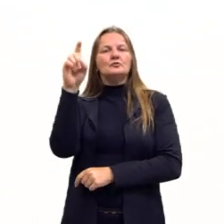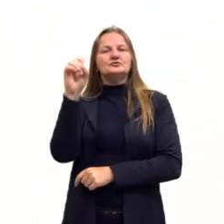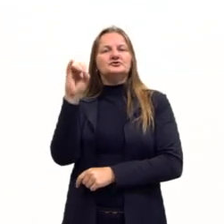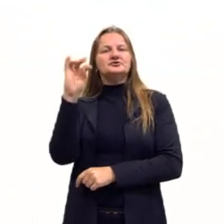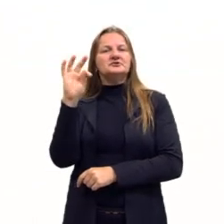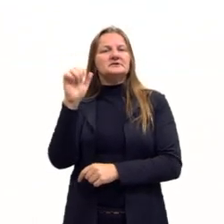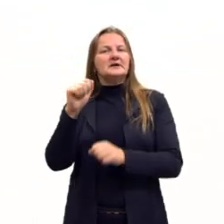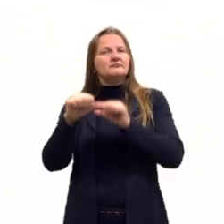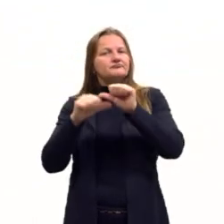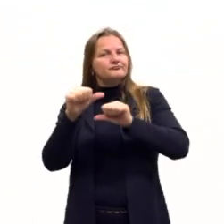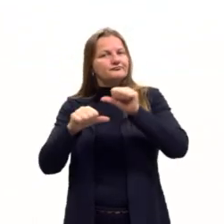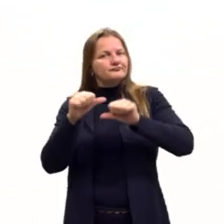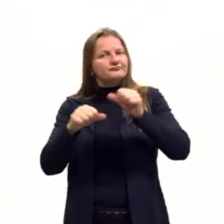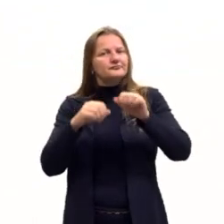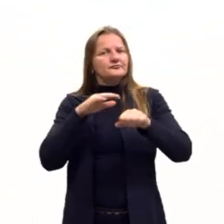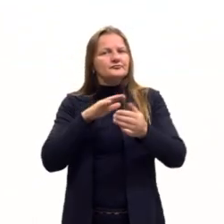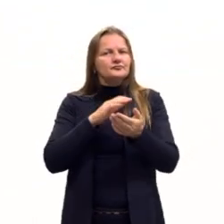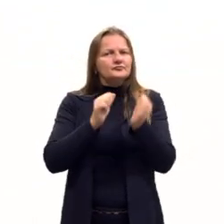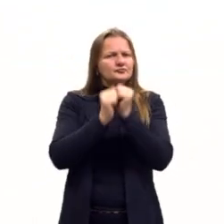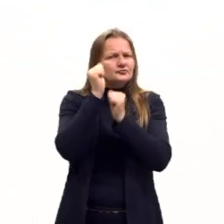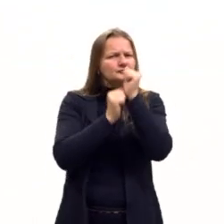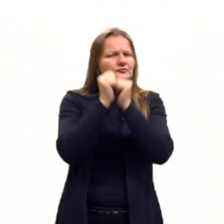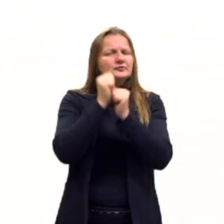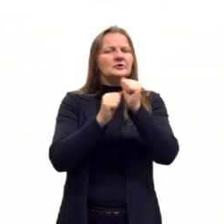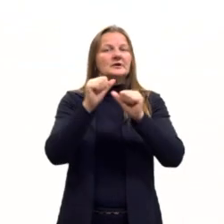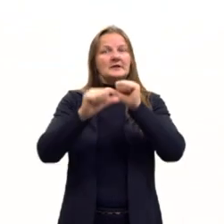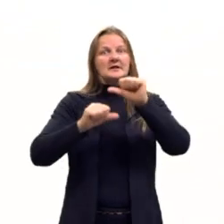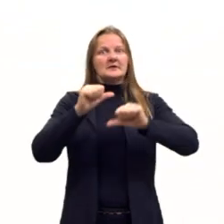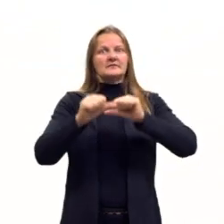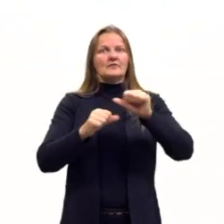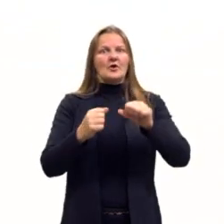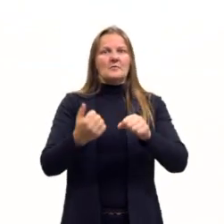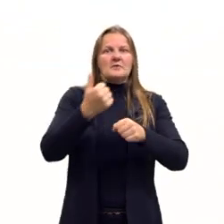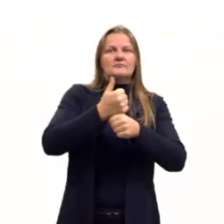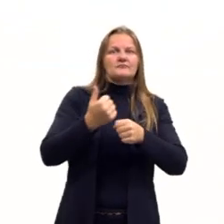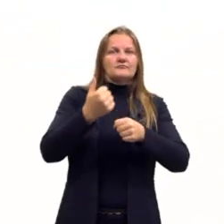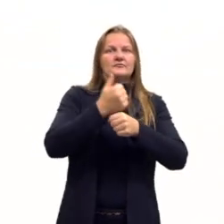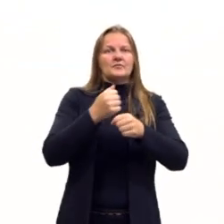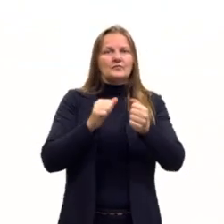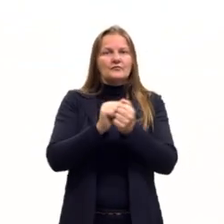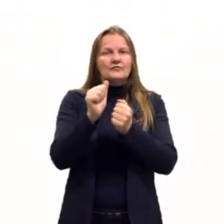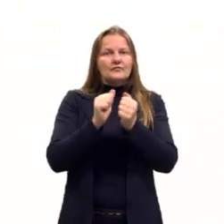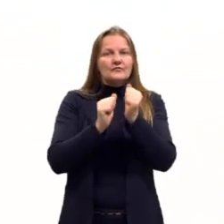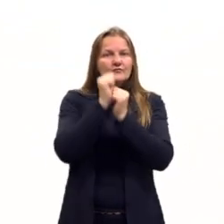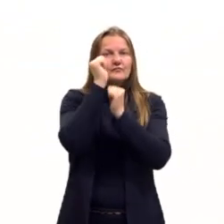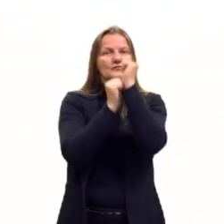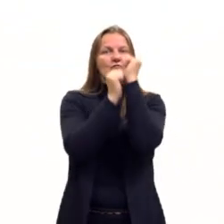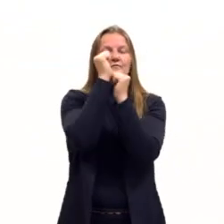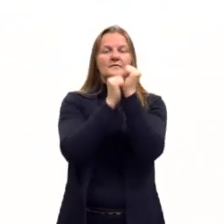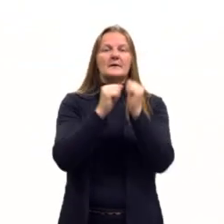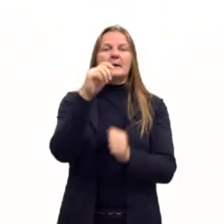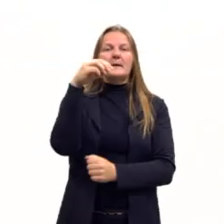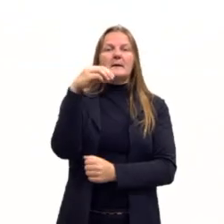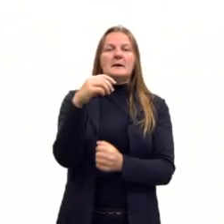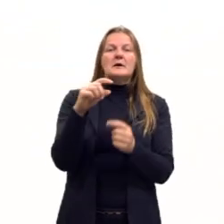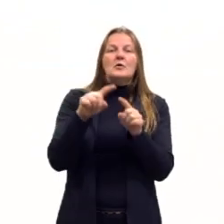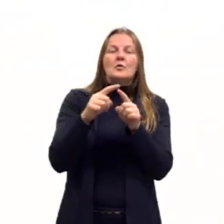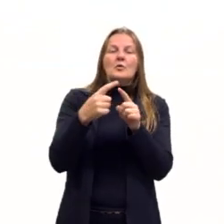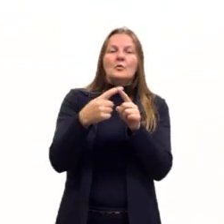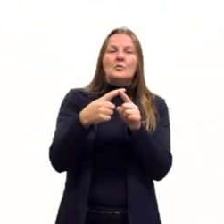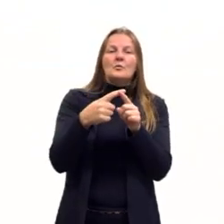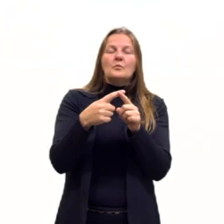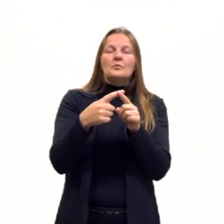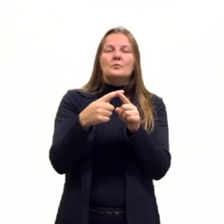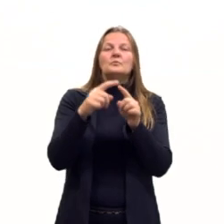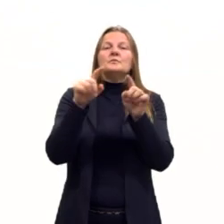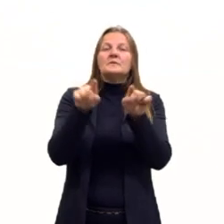alumínio, né, que é o bem que vai servir para fazer outros, outros bens, tá, é o princípio aí. Então